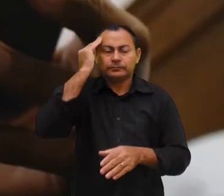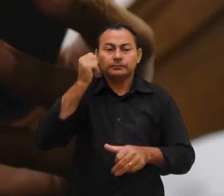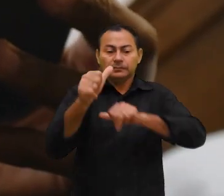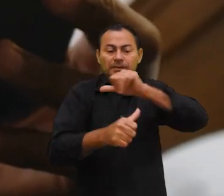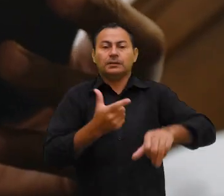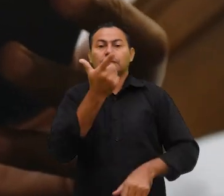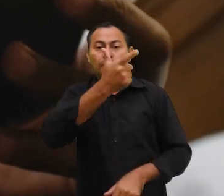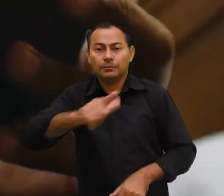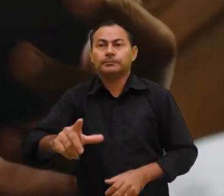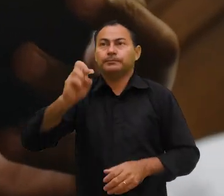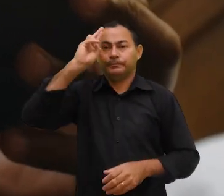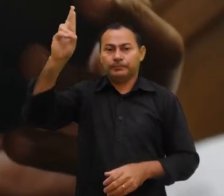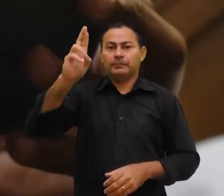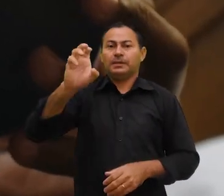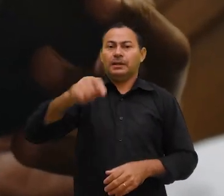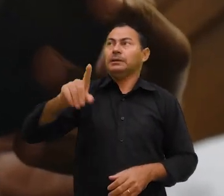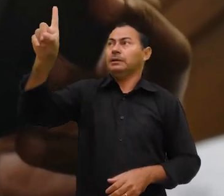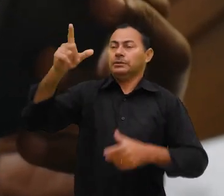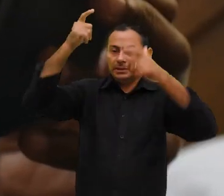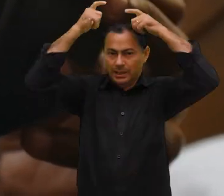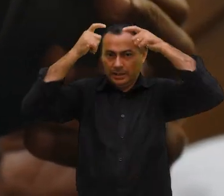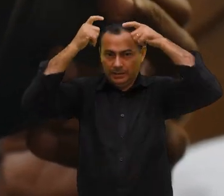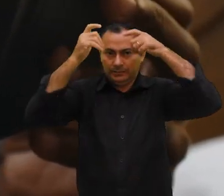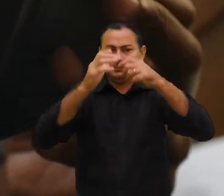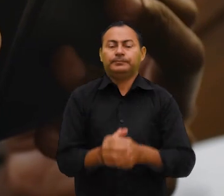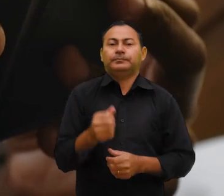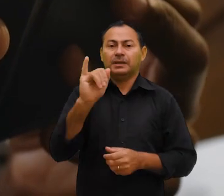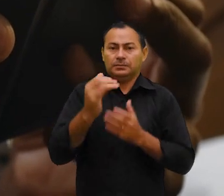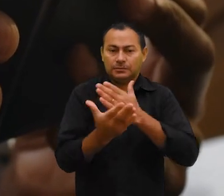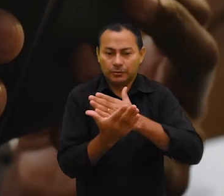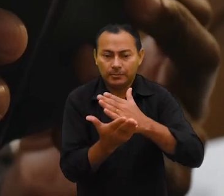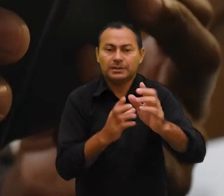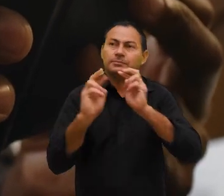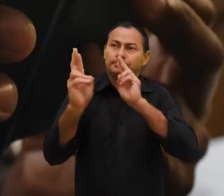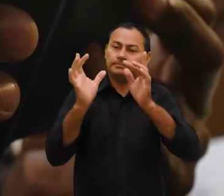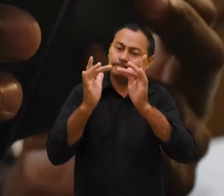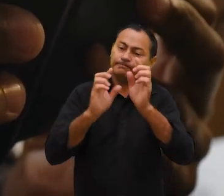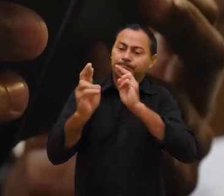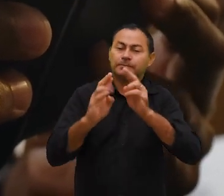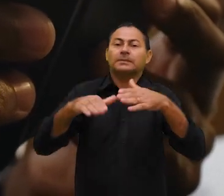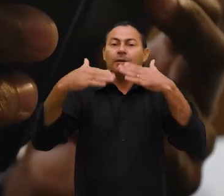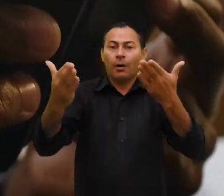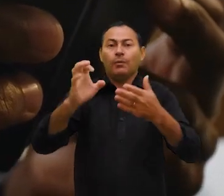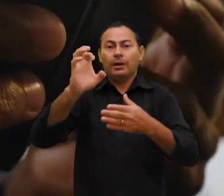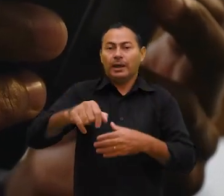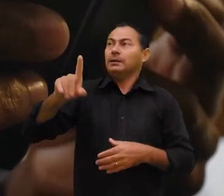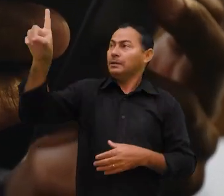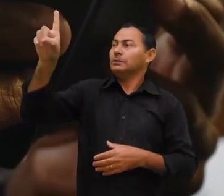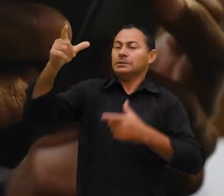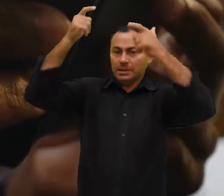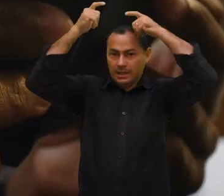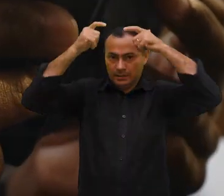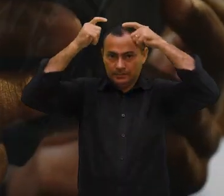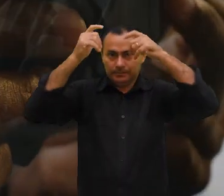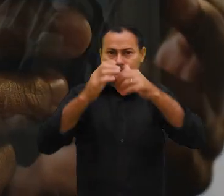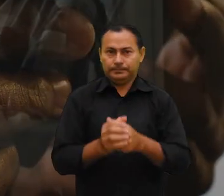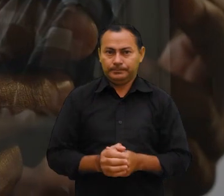se descobre ao nascer de novo é que o Senhor é Deus e rei. E aí começa um relacionamento com Ele no qual Ele é Deus